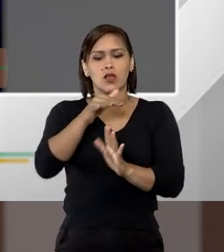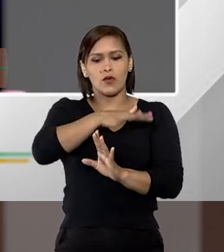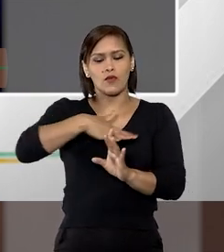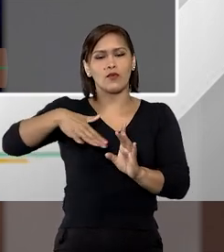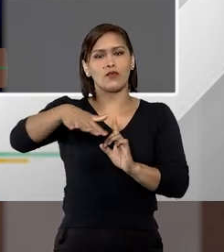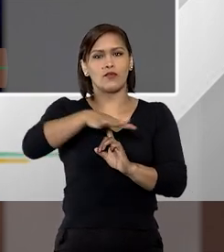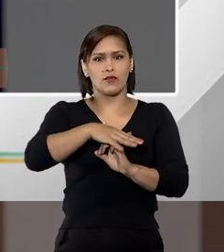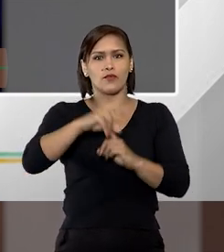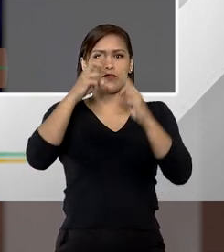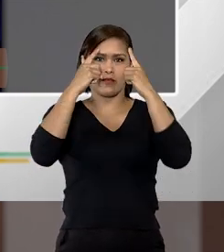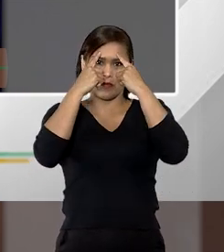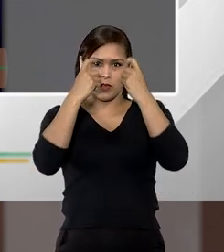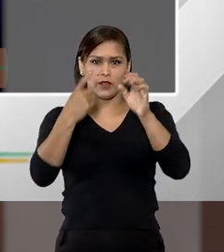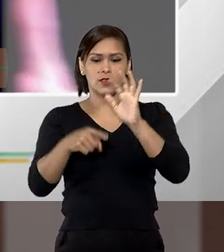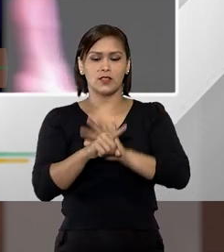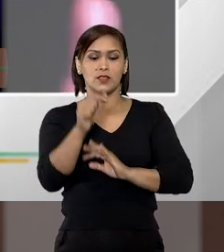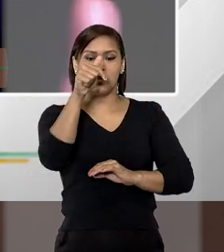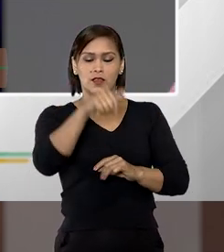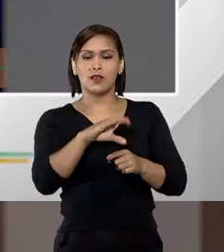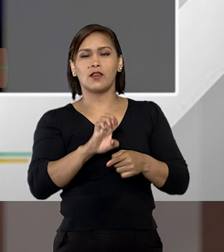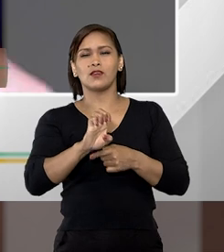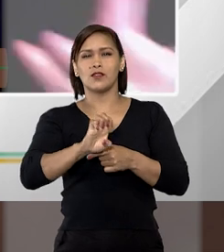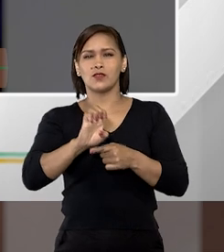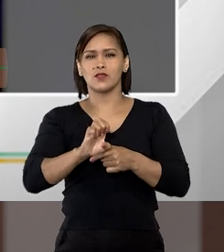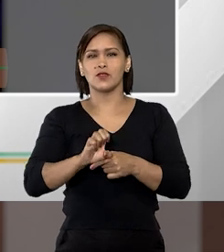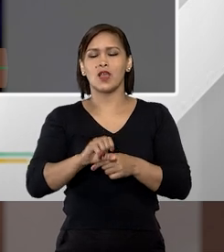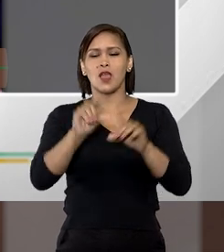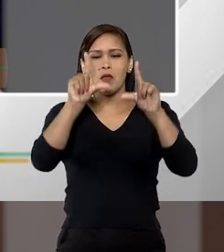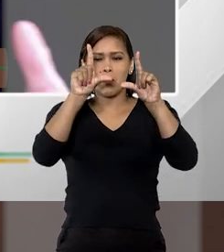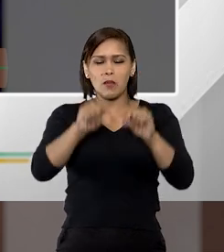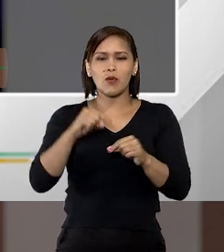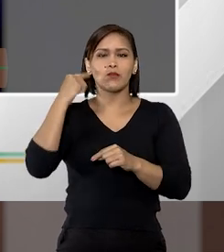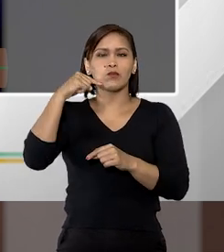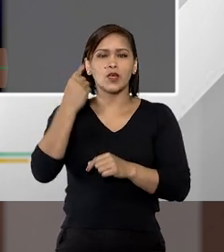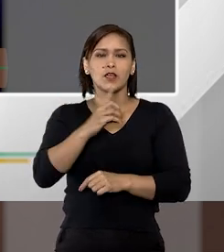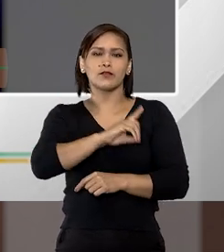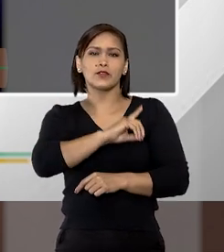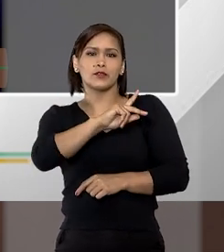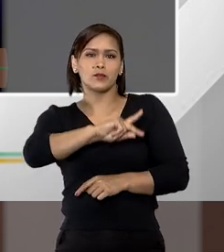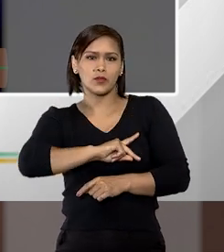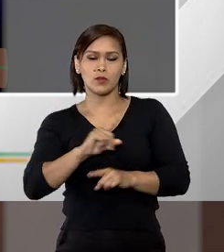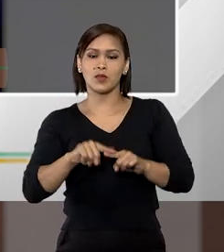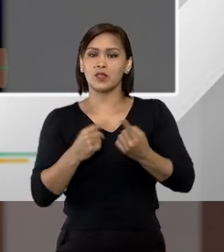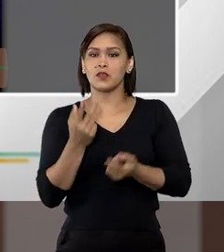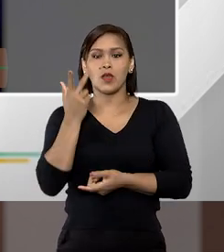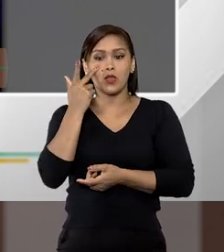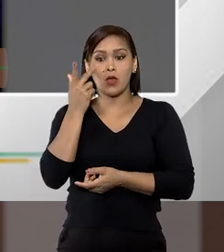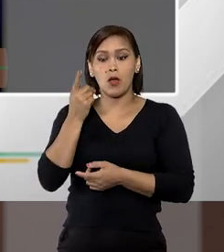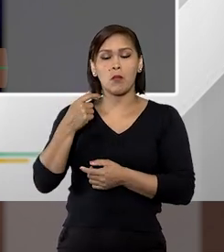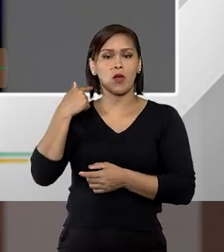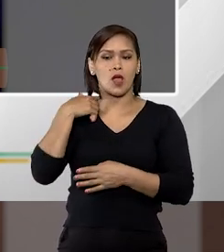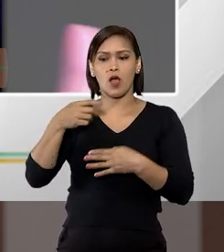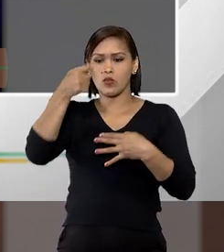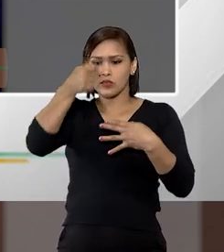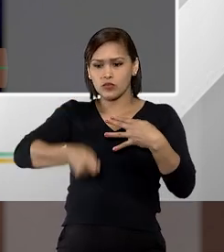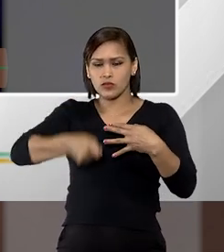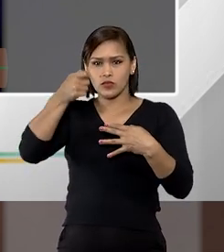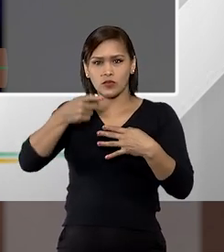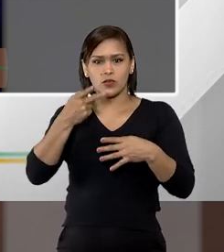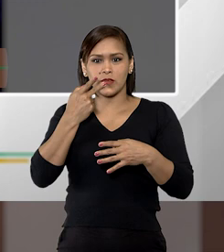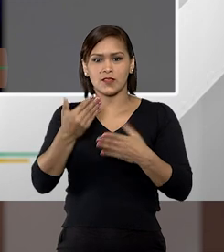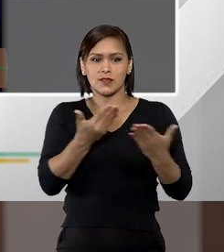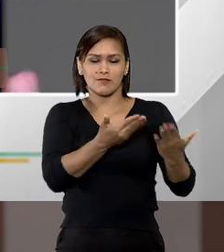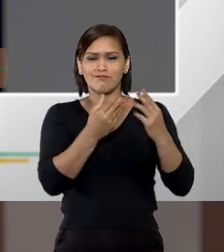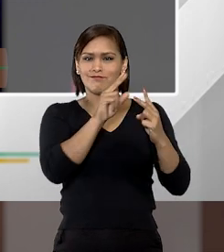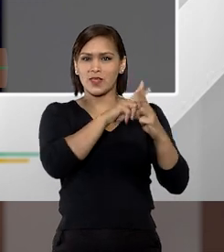E aqui no interior do estado é muito carente de advogado defenso público então é muito comum nós juízes atendermos as